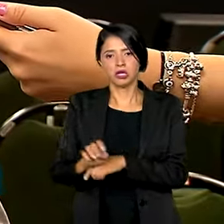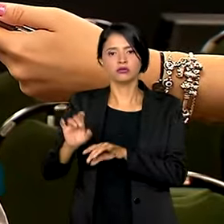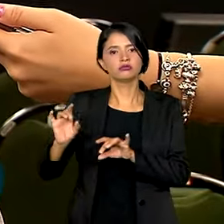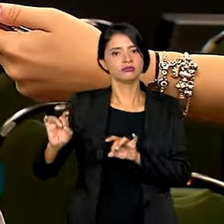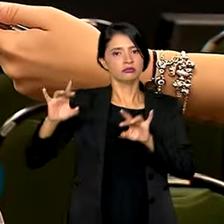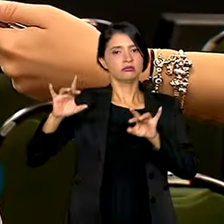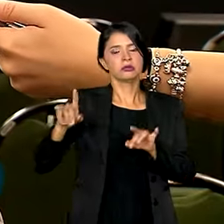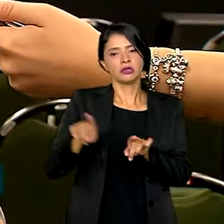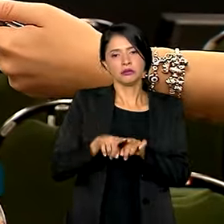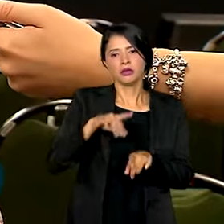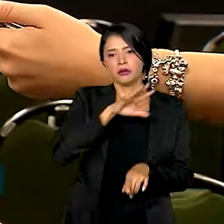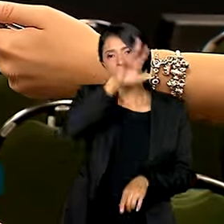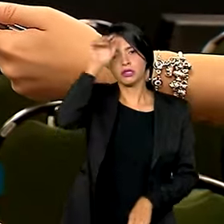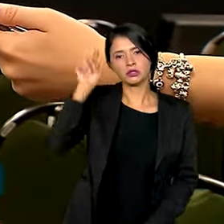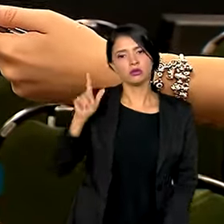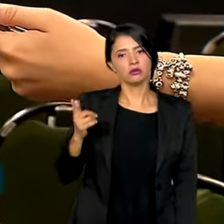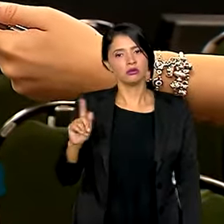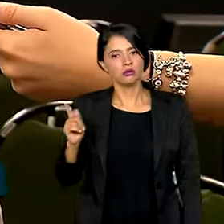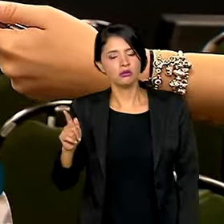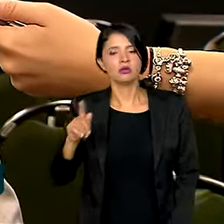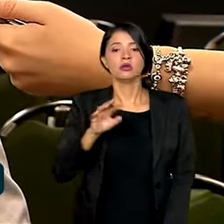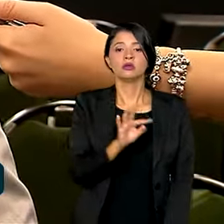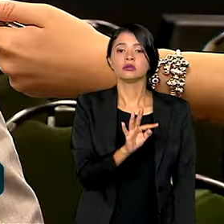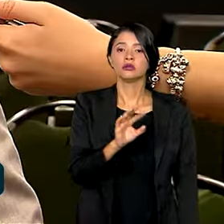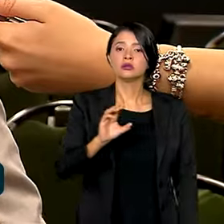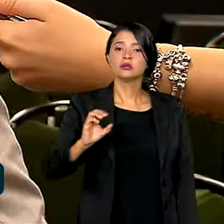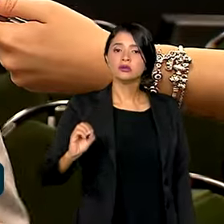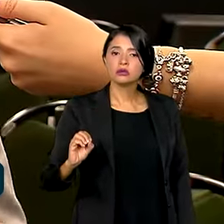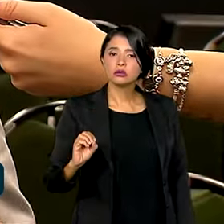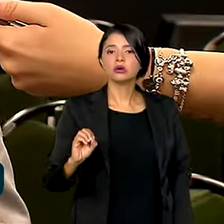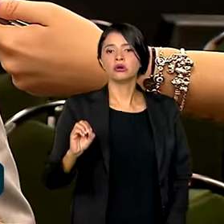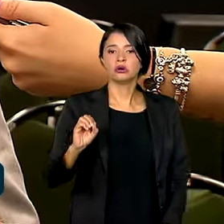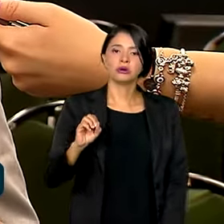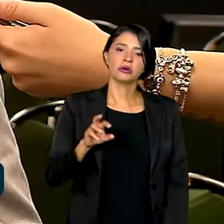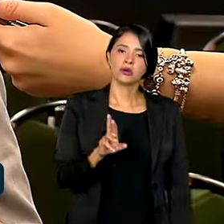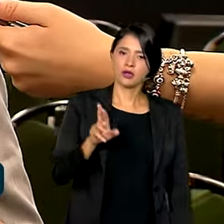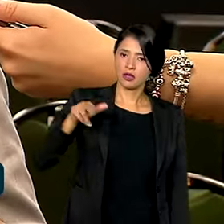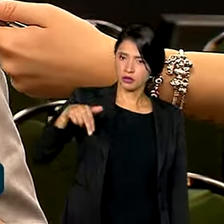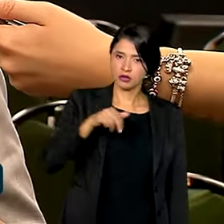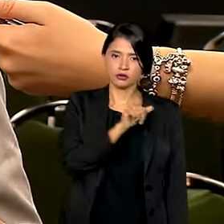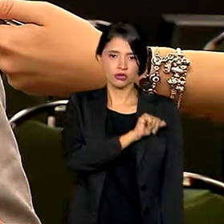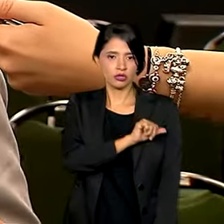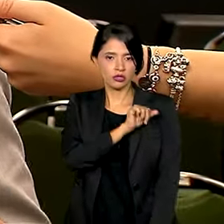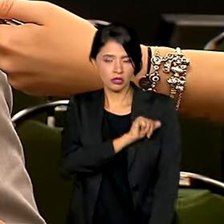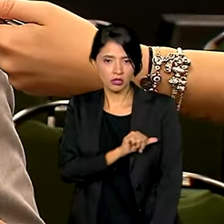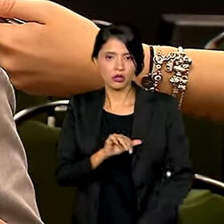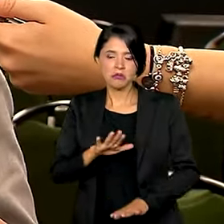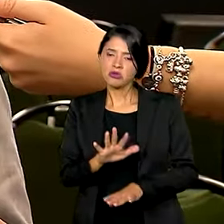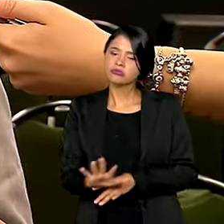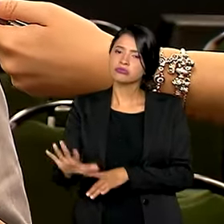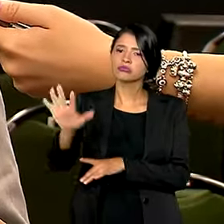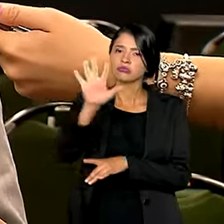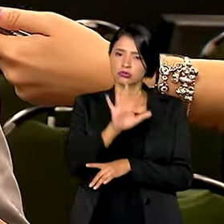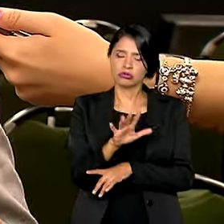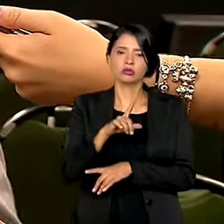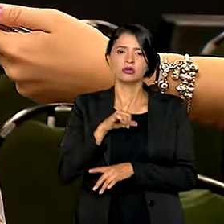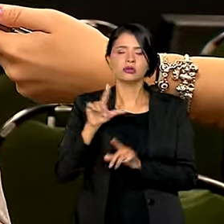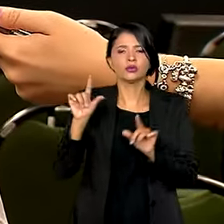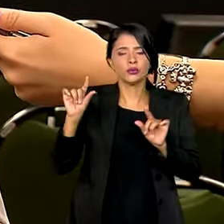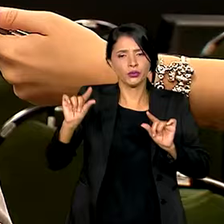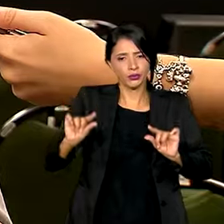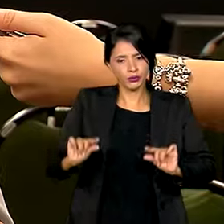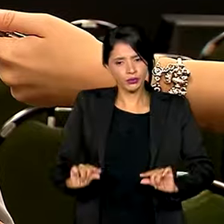e outros também, Amazonas, Goiás, Tocantins, junto com o Rio Grande do Norte e Rio de Janeiro. Mas, de modo geral, nós tivemos reduções